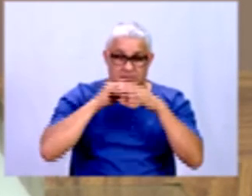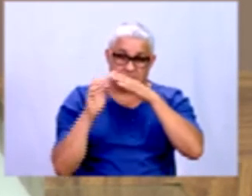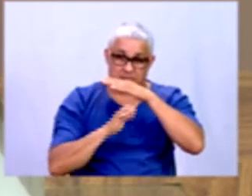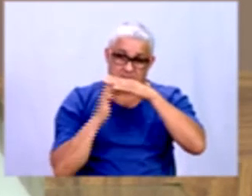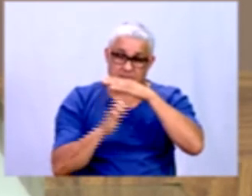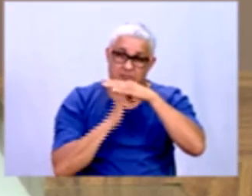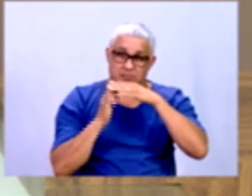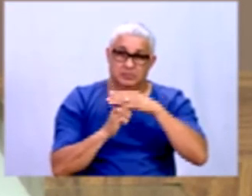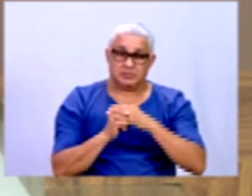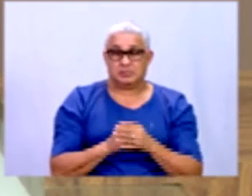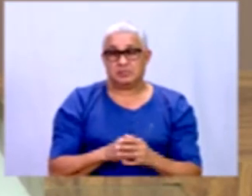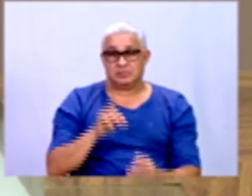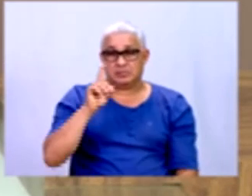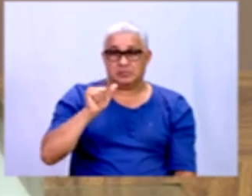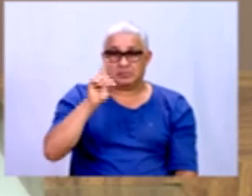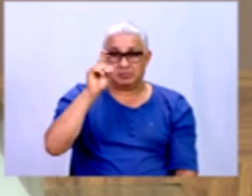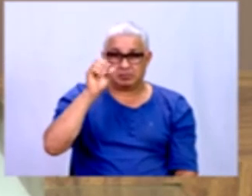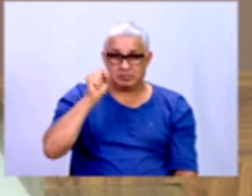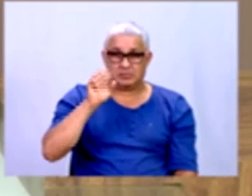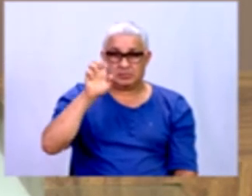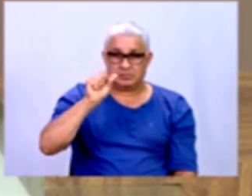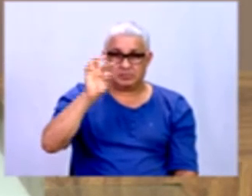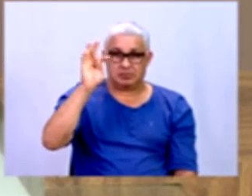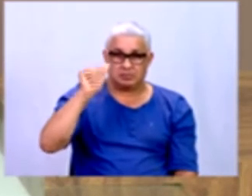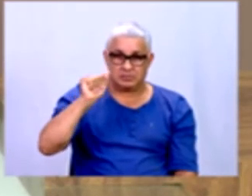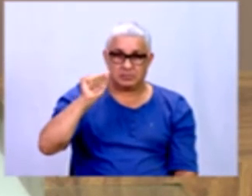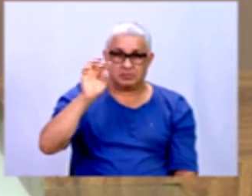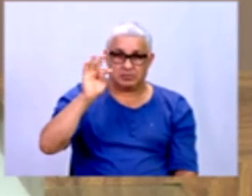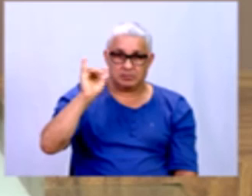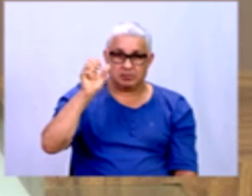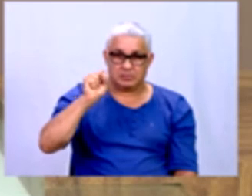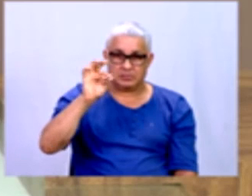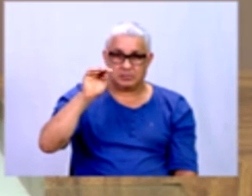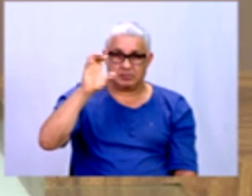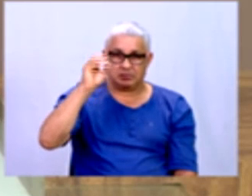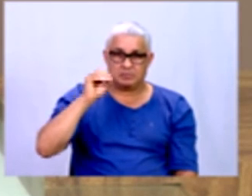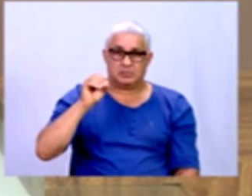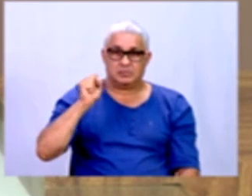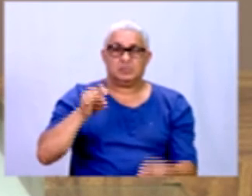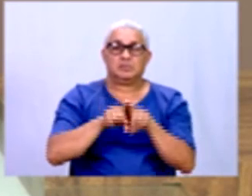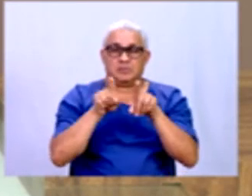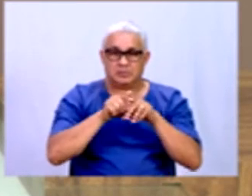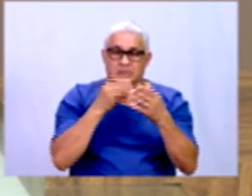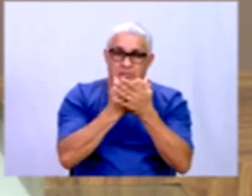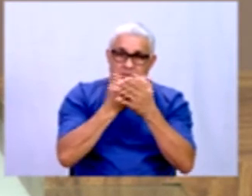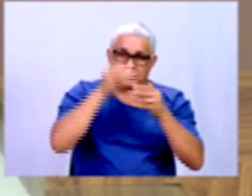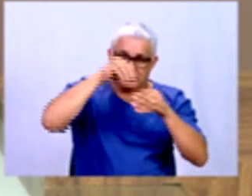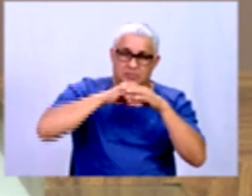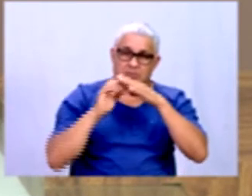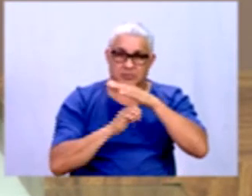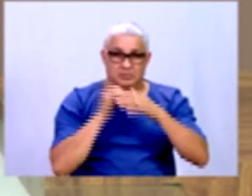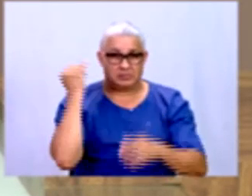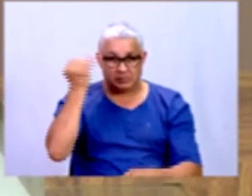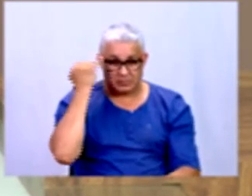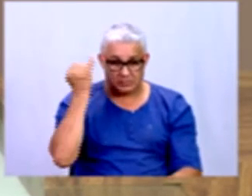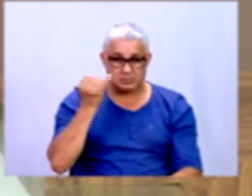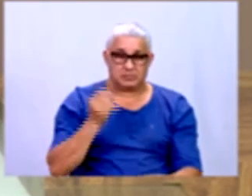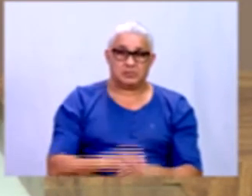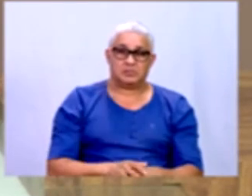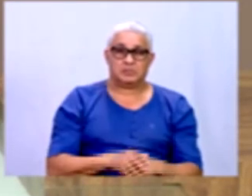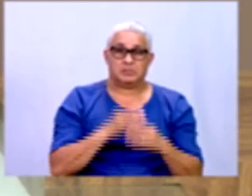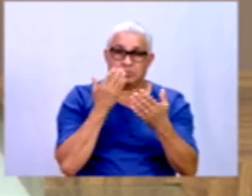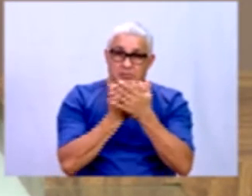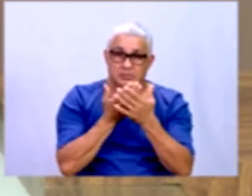questão de dados estatísticos, a questão dos estudos a serem realizados dentro dessas organizações. São importantes serem realizados esses